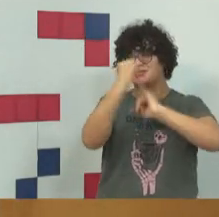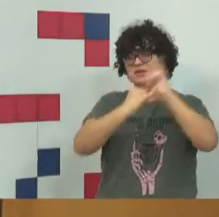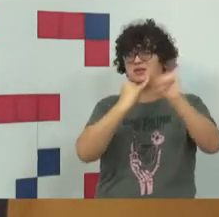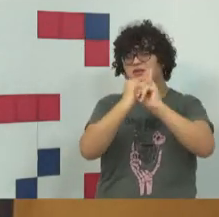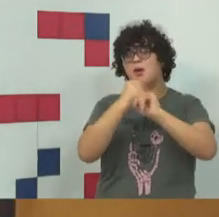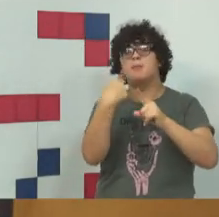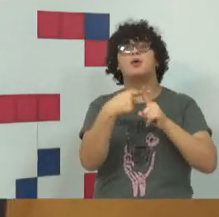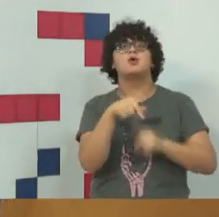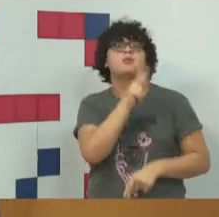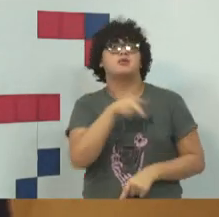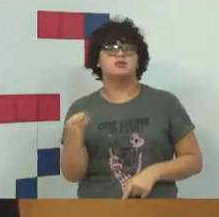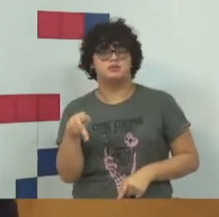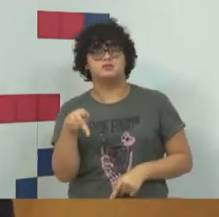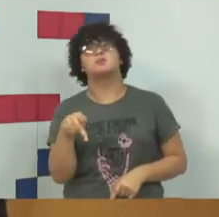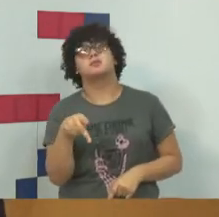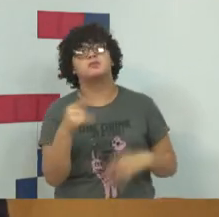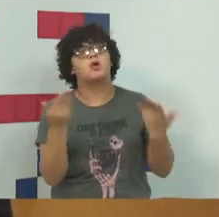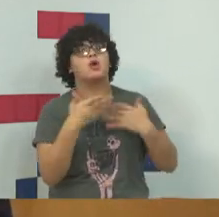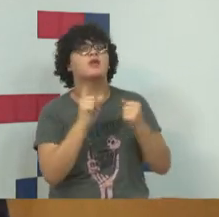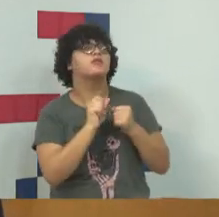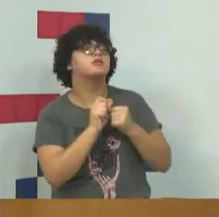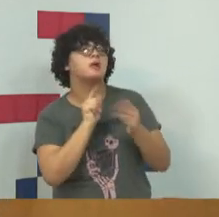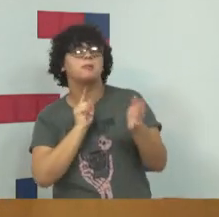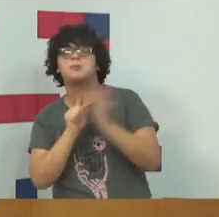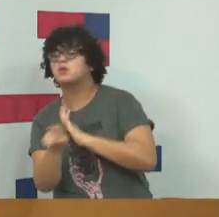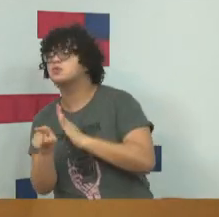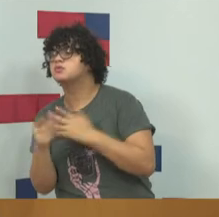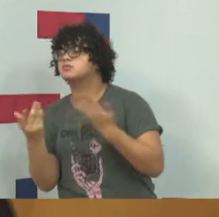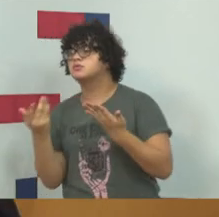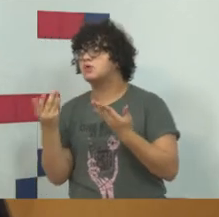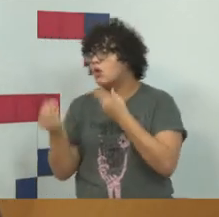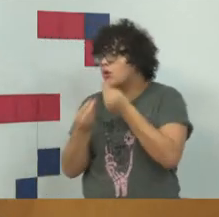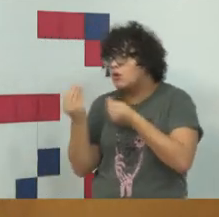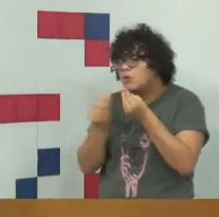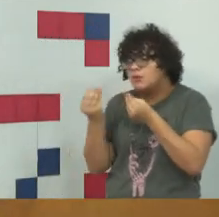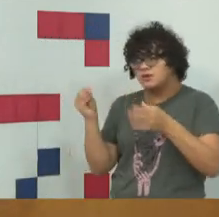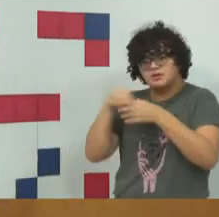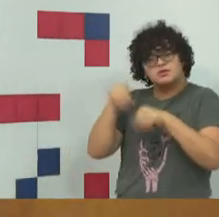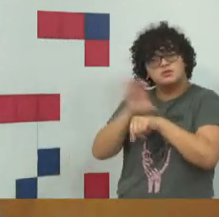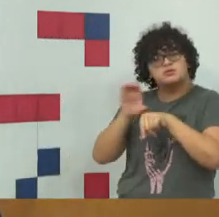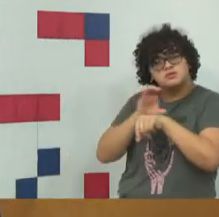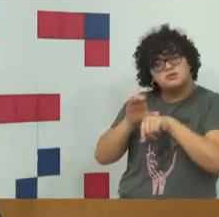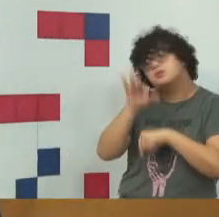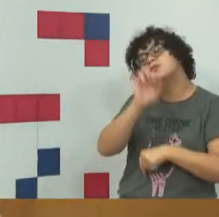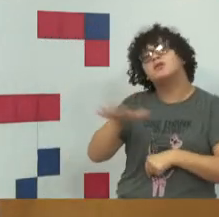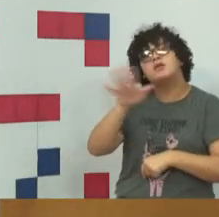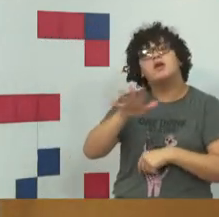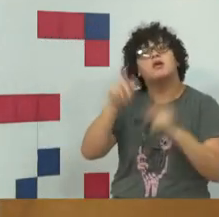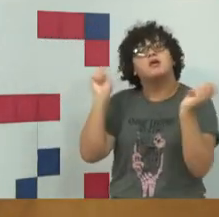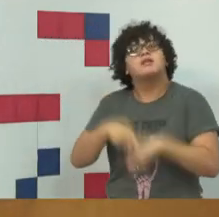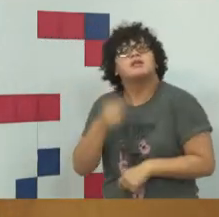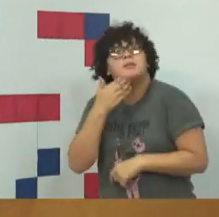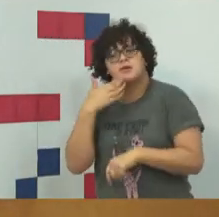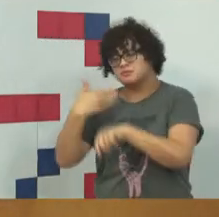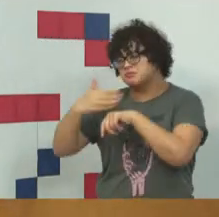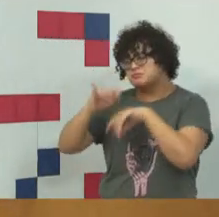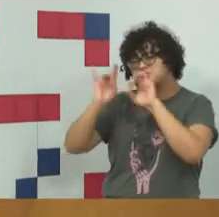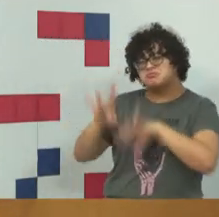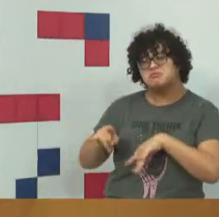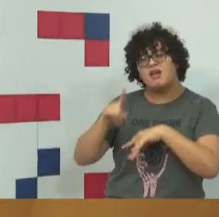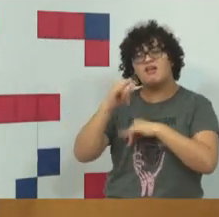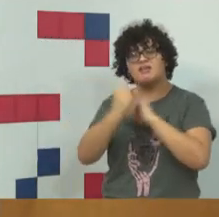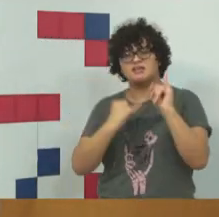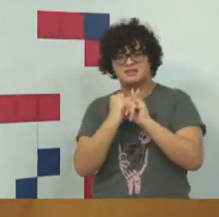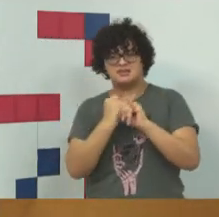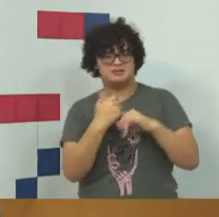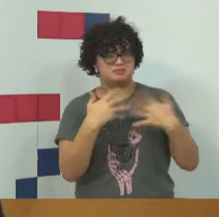professor Rossini fez, como que na Constituição Federal a gente tem o tratamento dos crimes